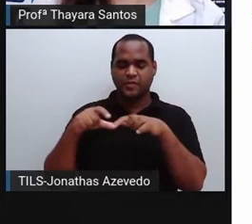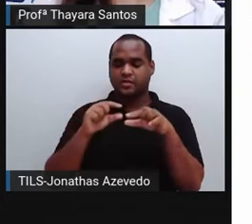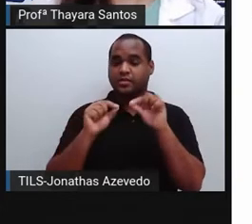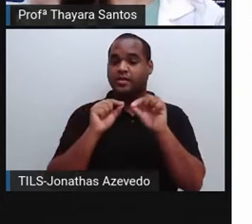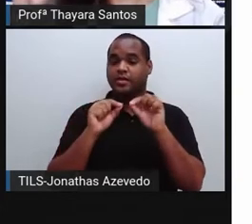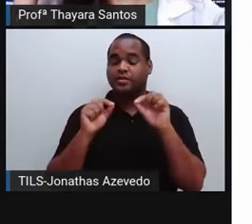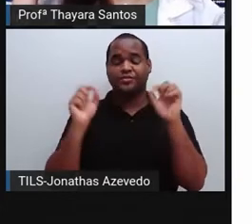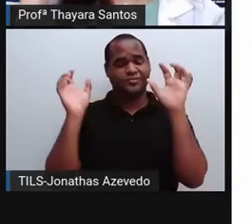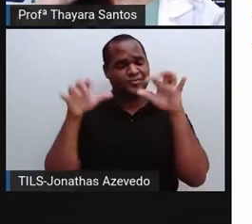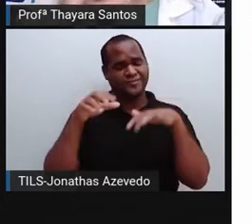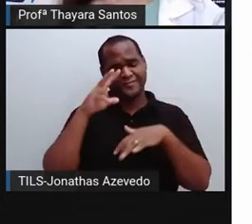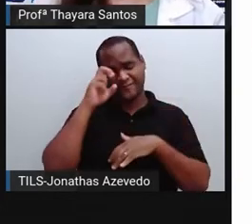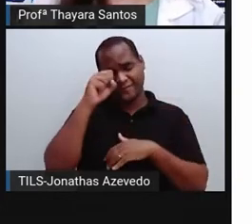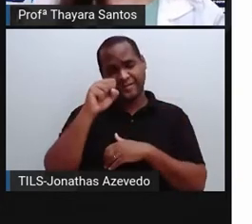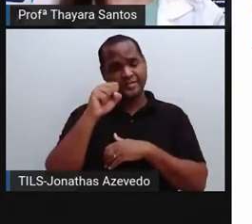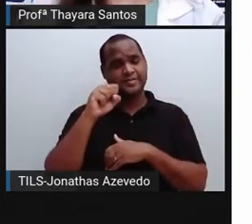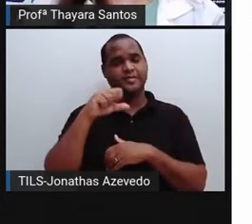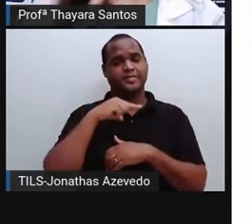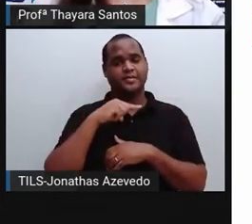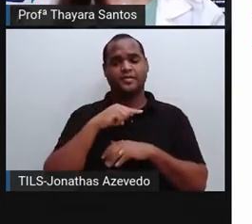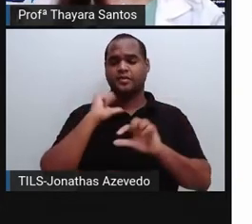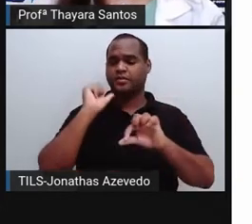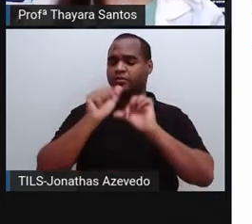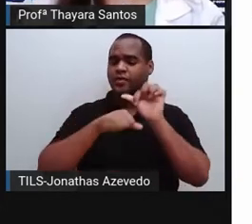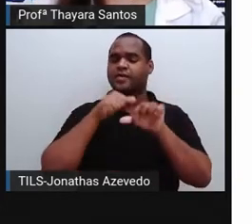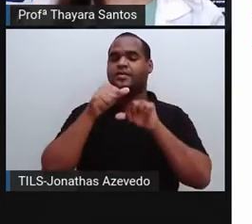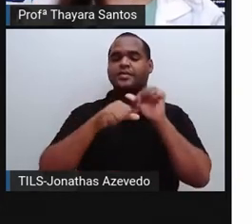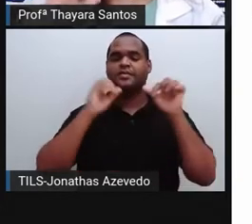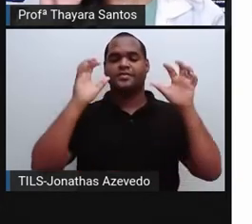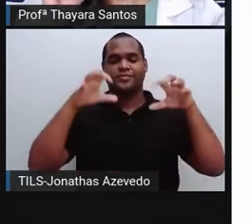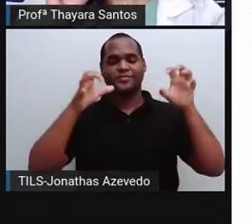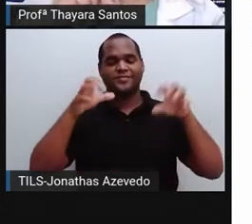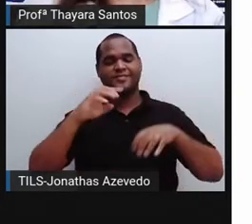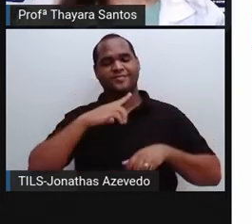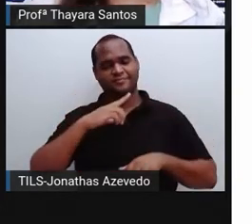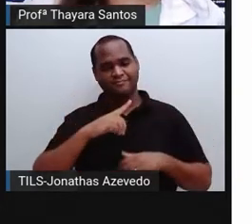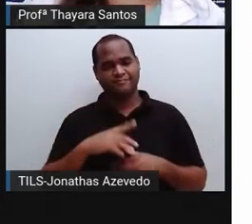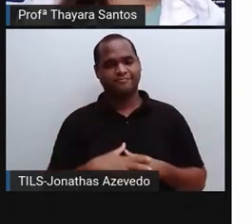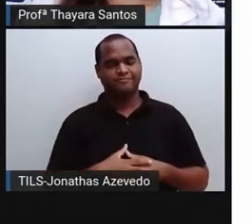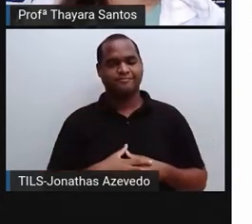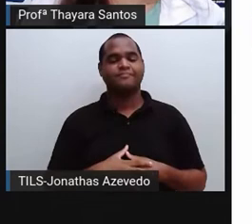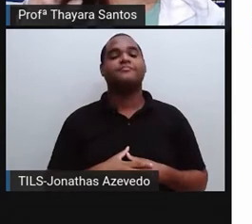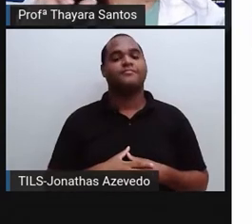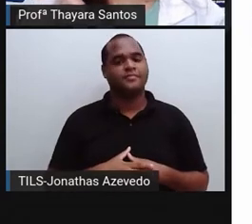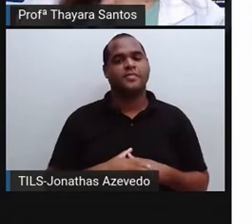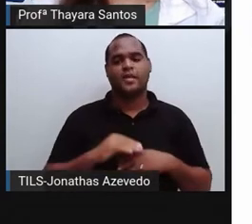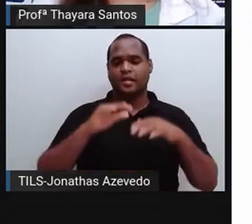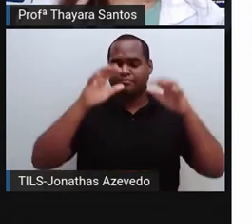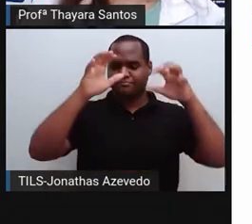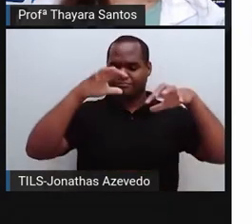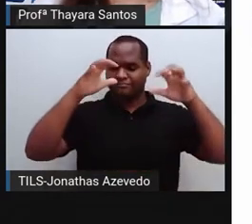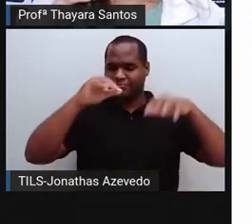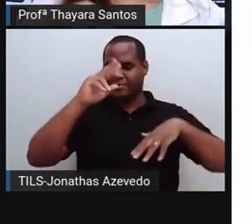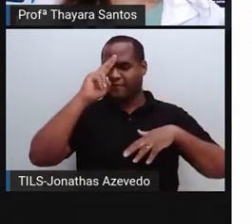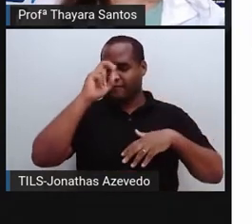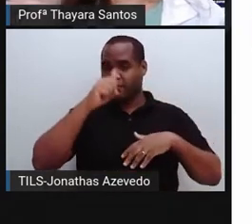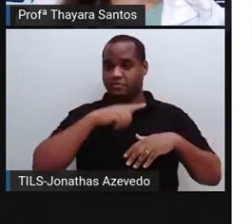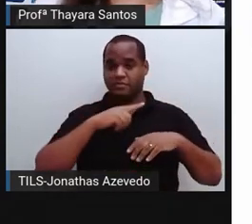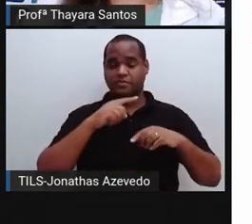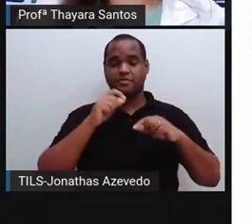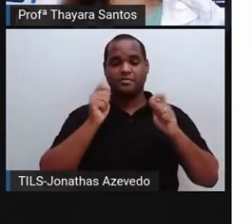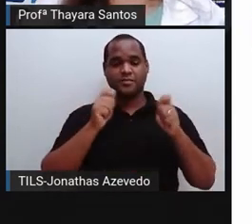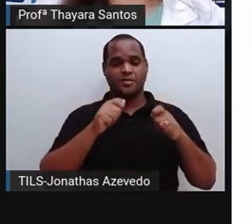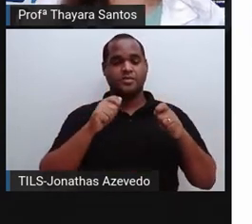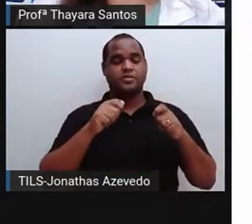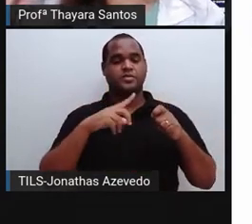chuva. Então, essa água volta líquida para o ambiente em forma de chuva. Quando ela precipita, ela pode também infiltrar. O